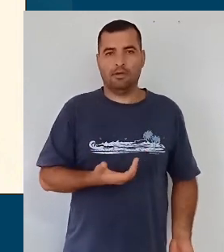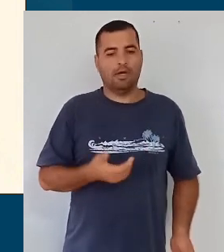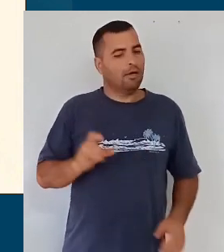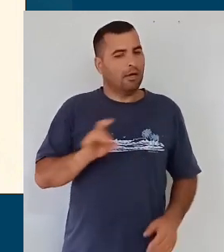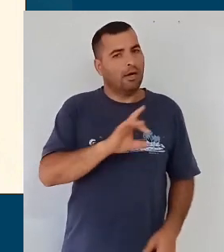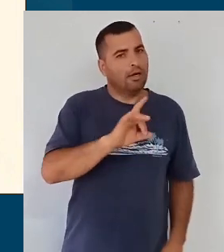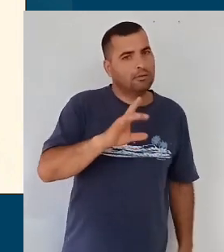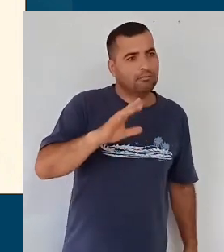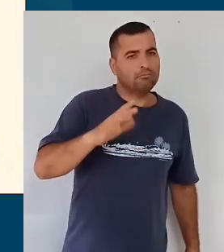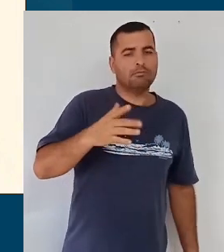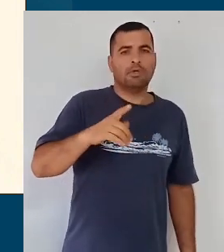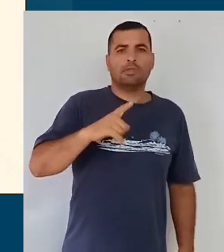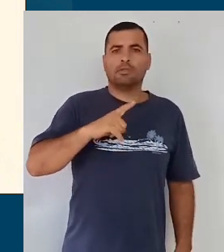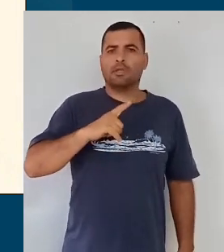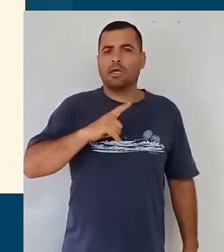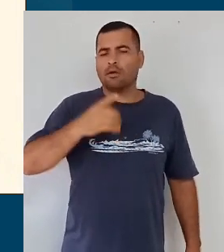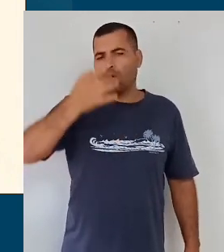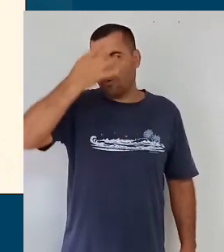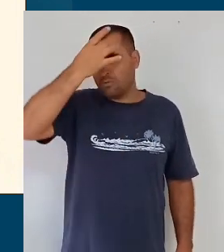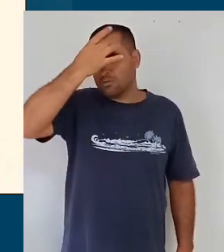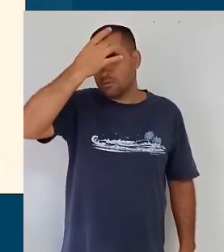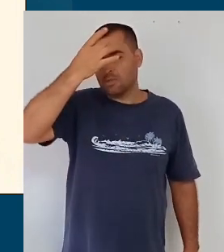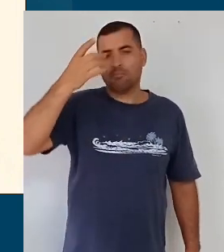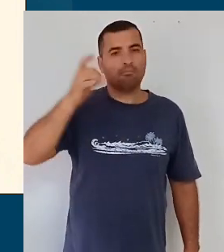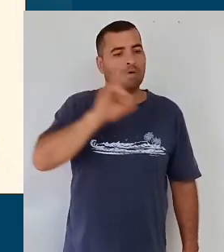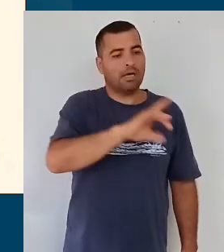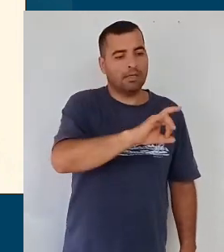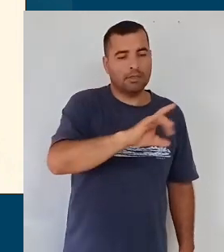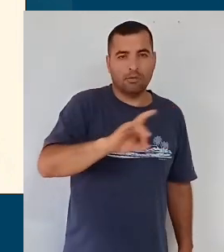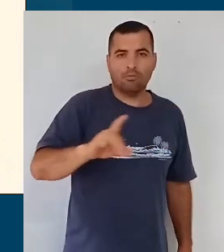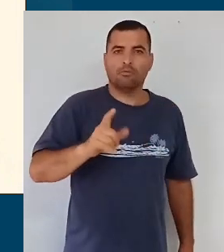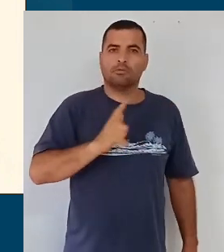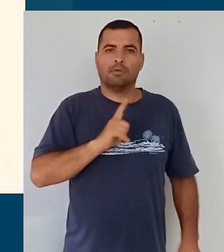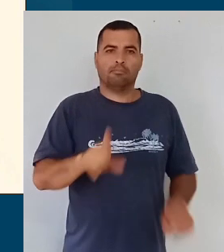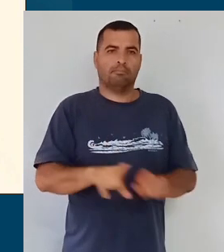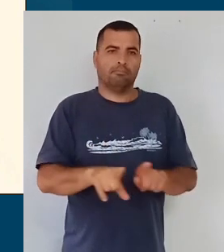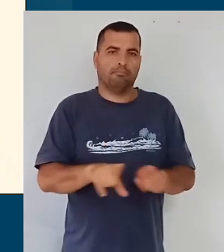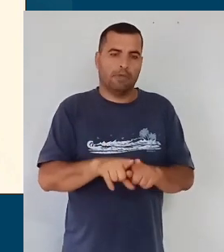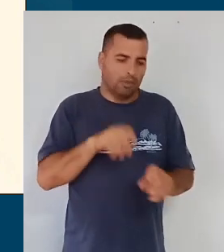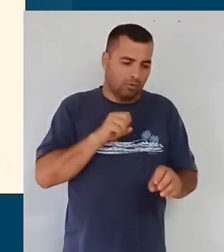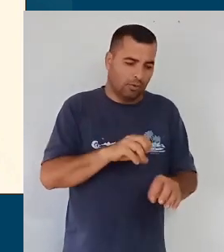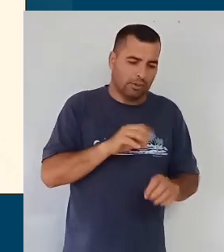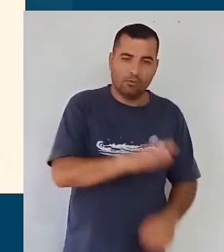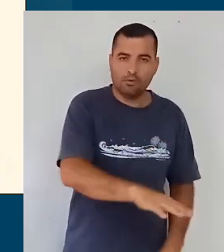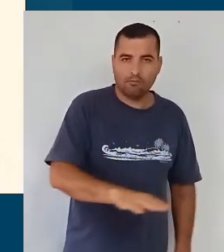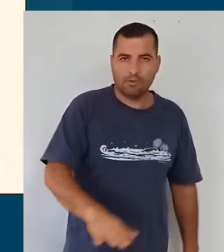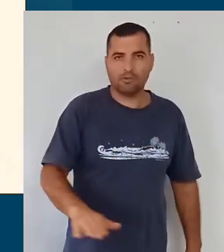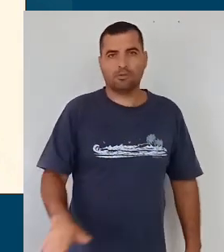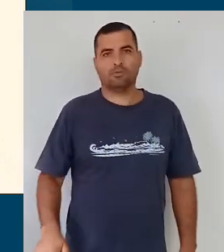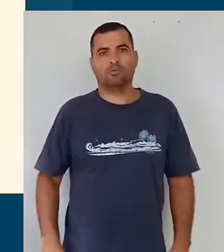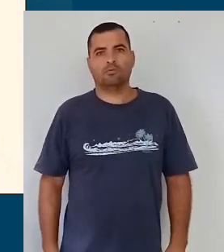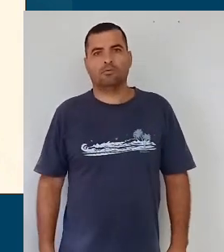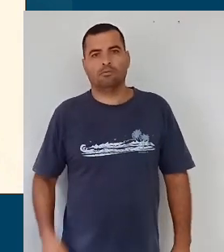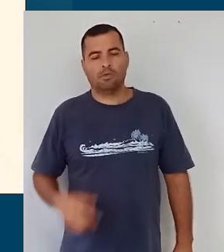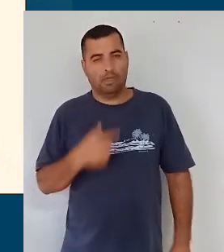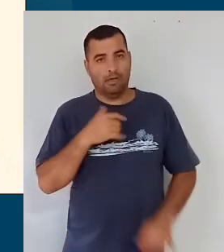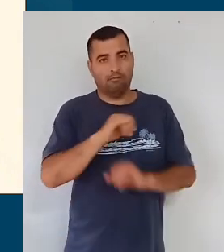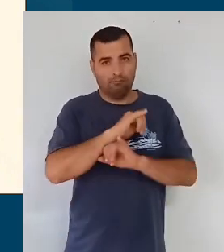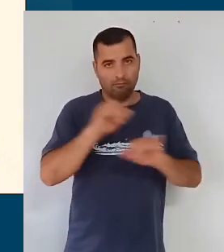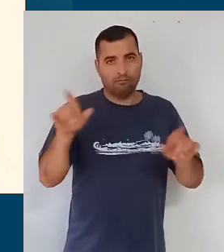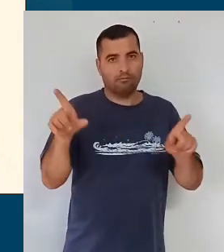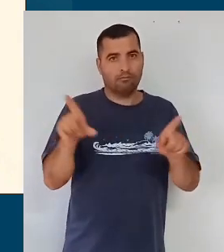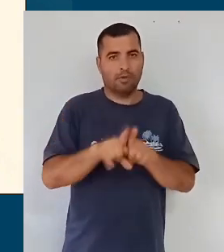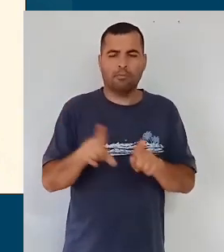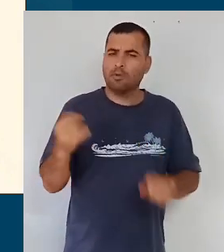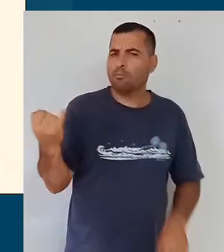de consciência particularmente da particularidade da educação infantil, e aqui eu queria ressaltar também a